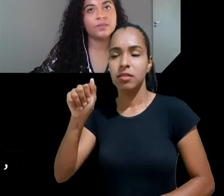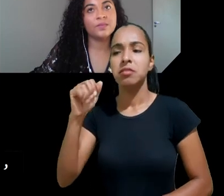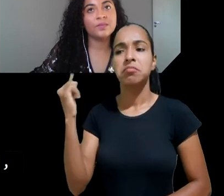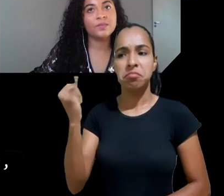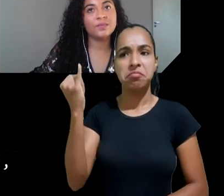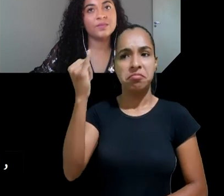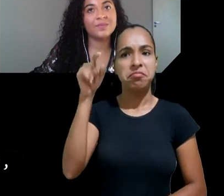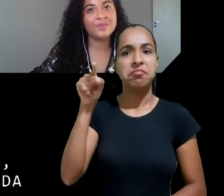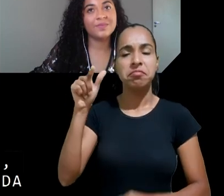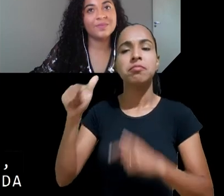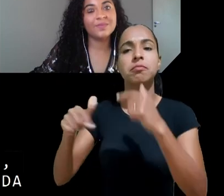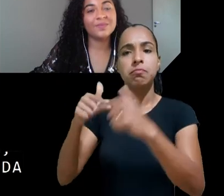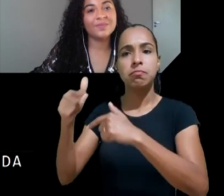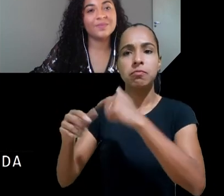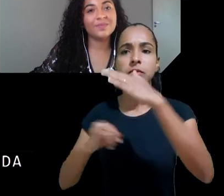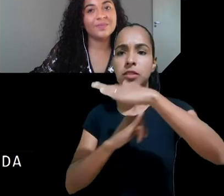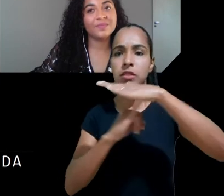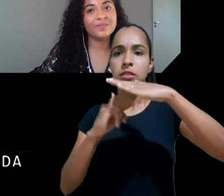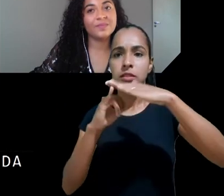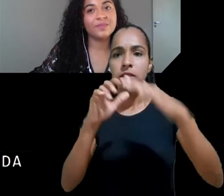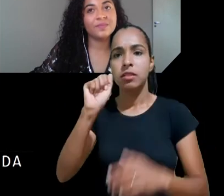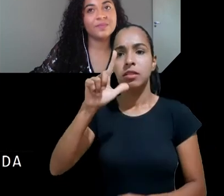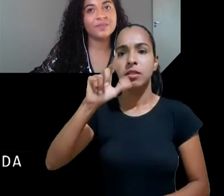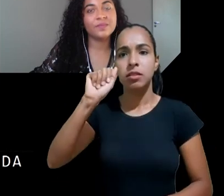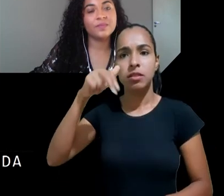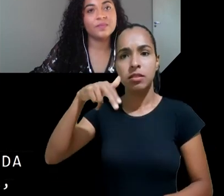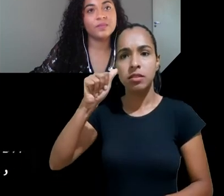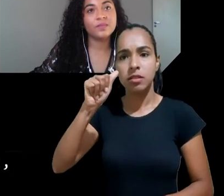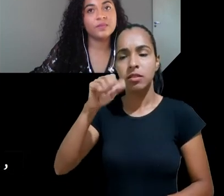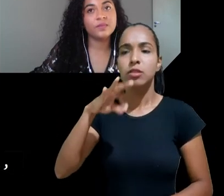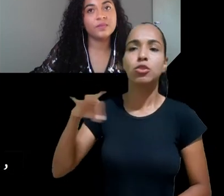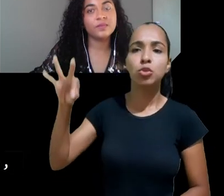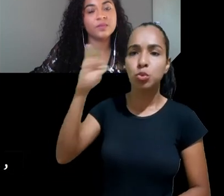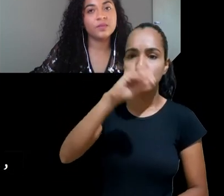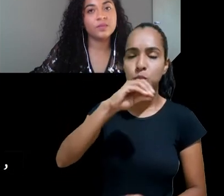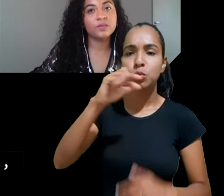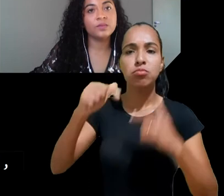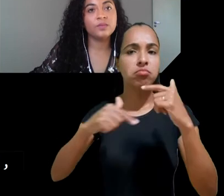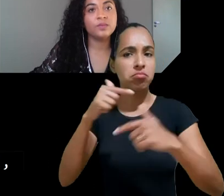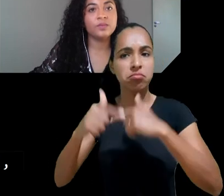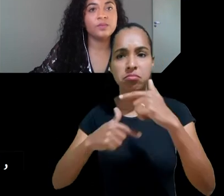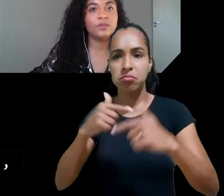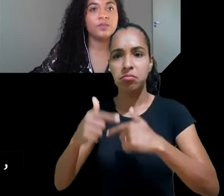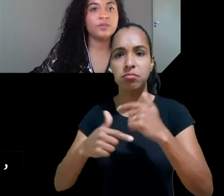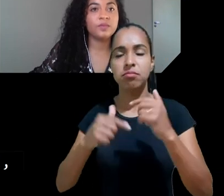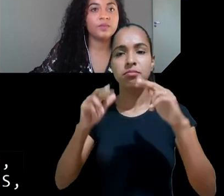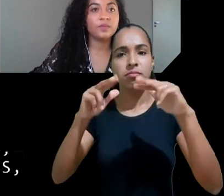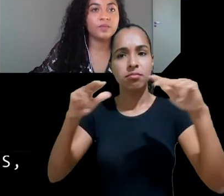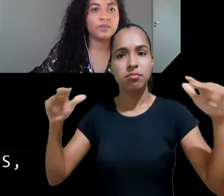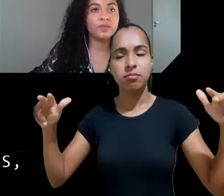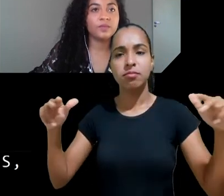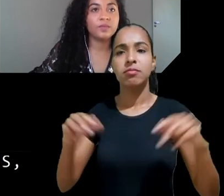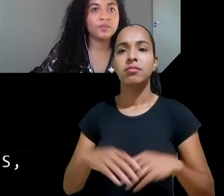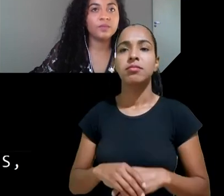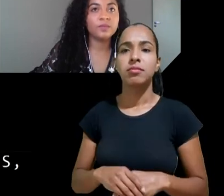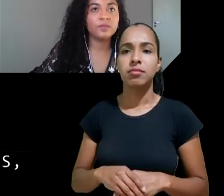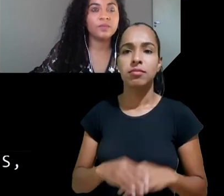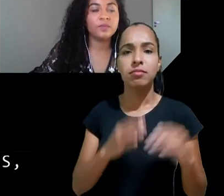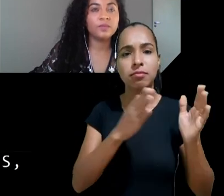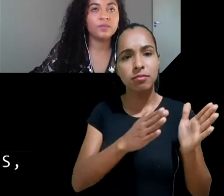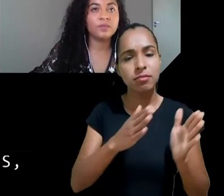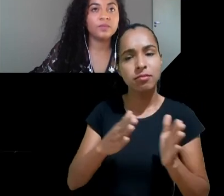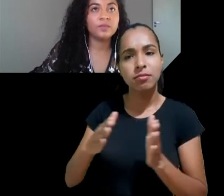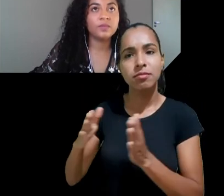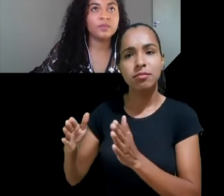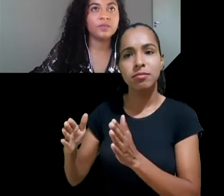como todas as matriciais e programas nossa turma de TI do administrativo na pessoa da nossa querida Vilmara a